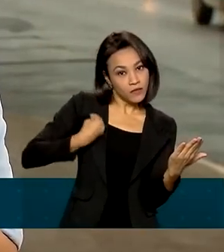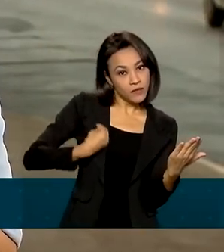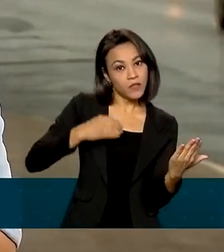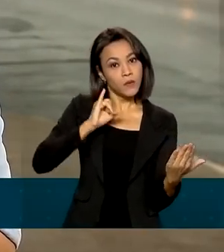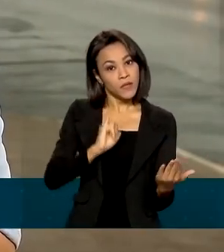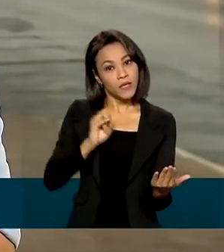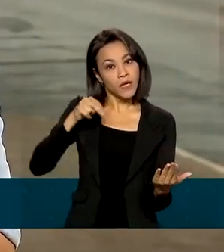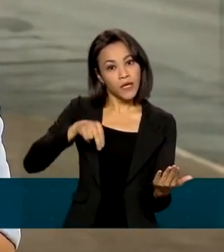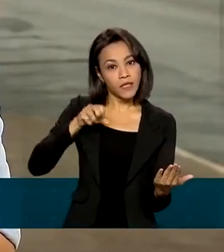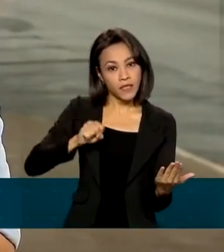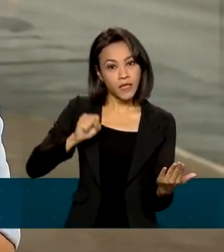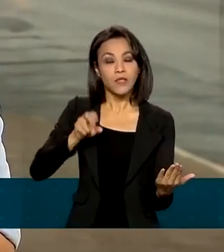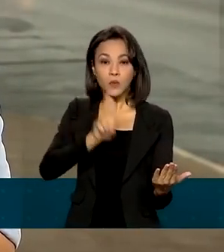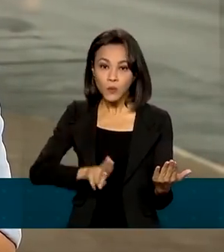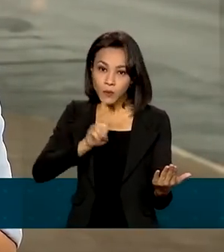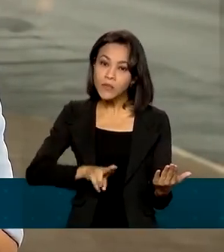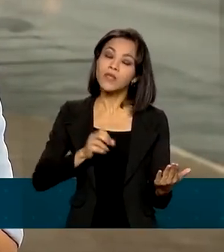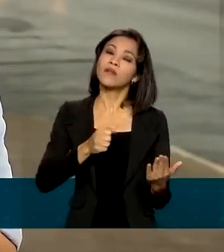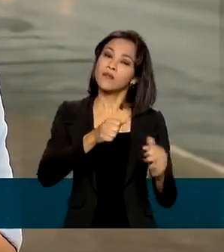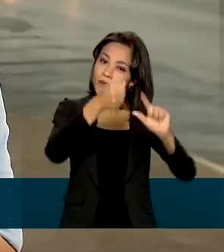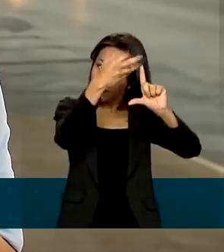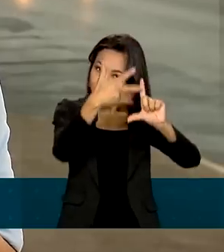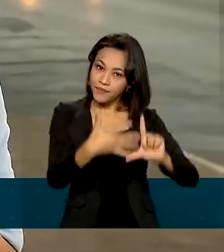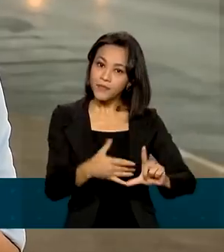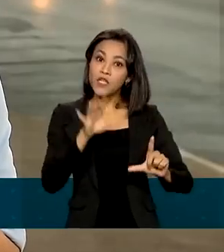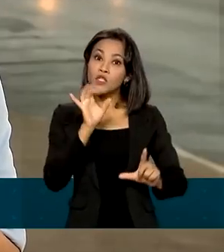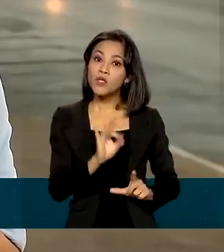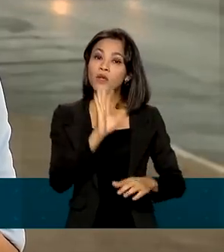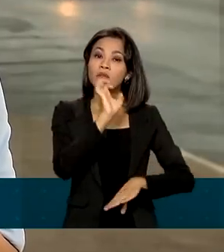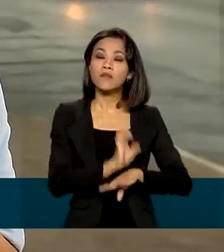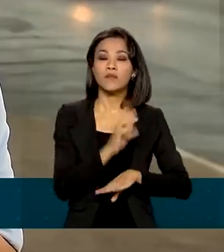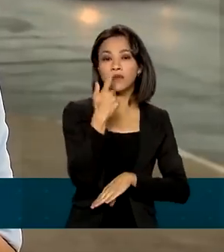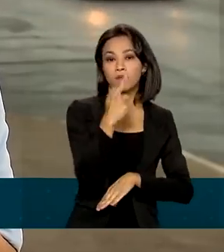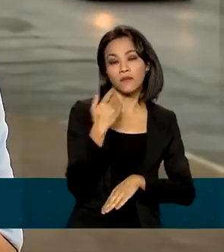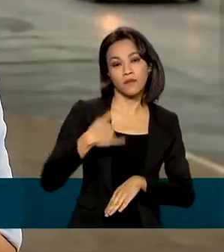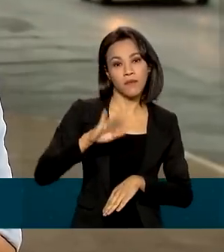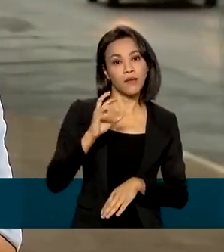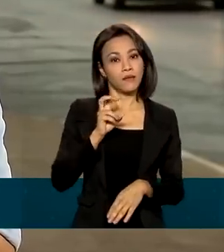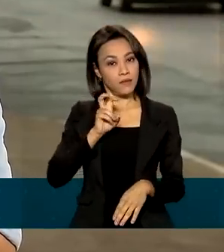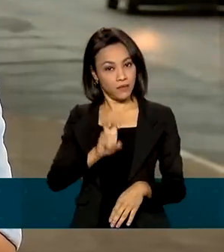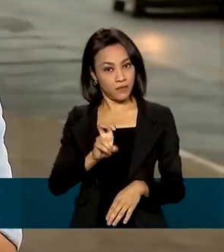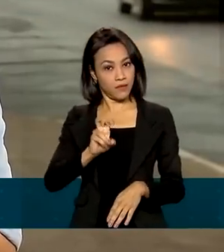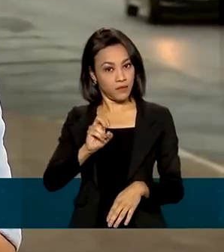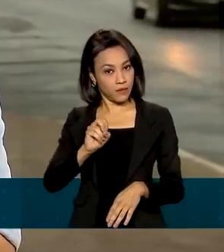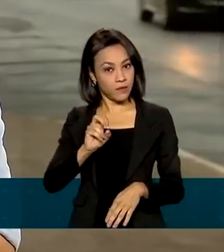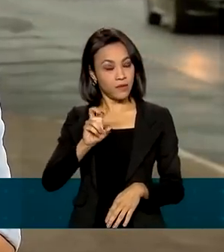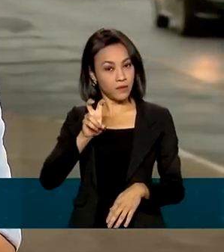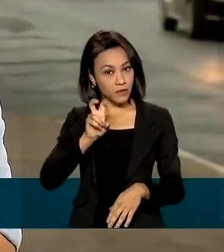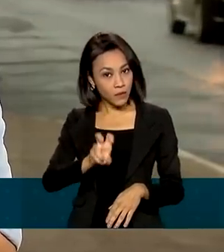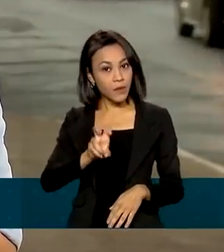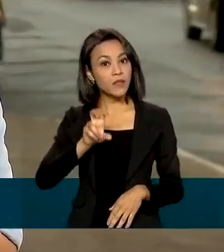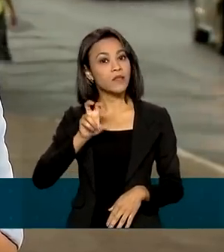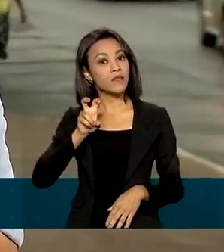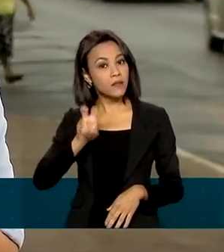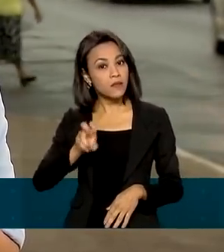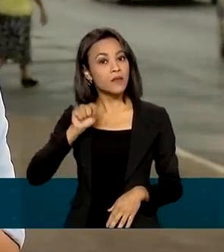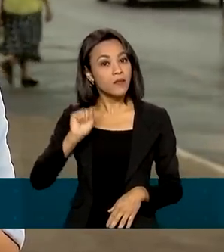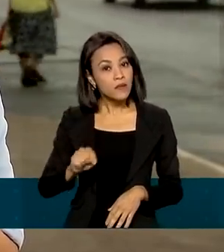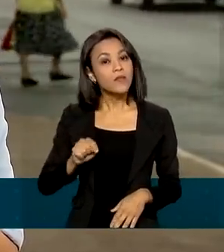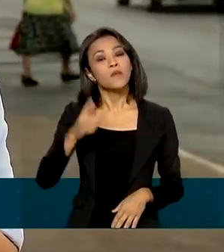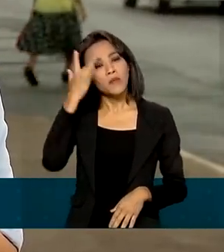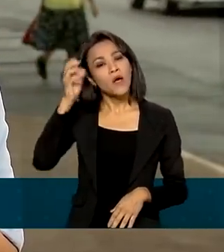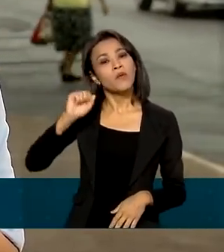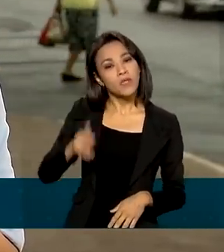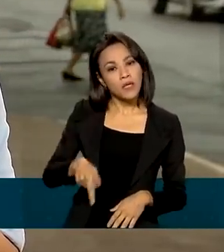no aplicativo gov.br. Só em Goiás, mais de 55 mil aposentados do Serviço Público Estadual